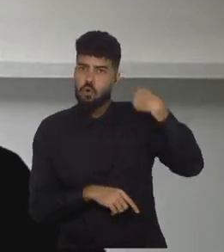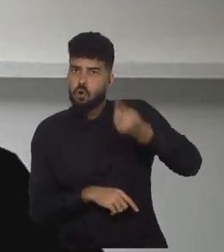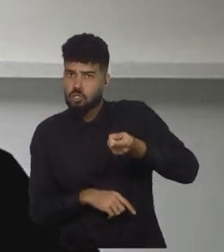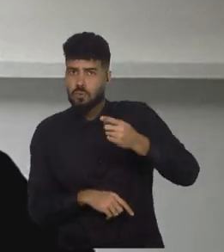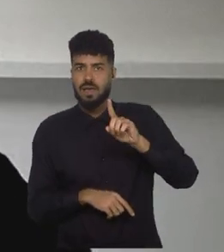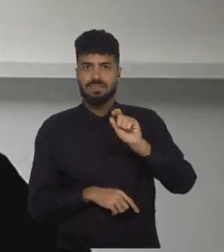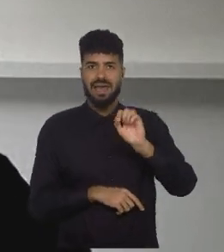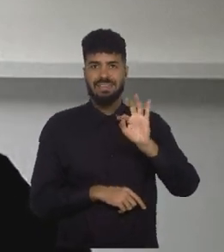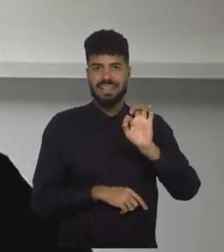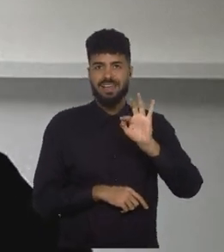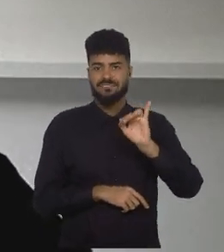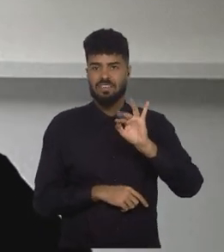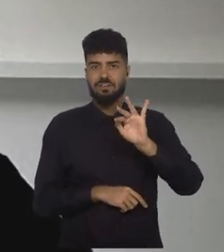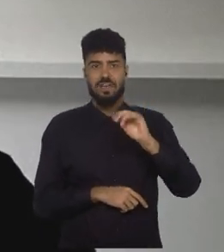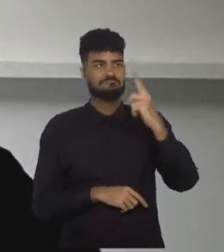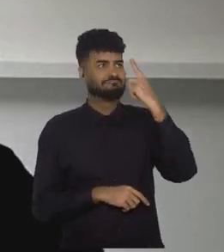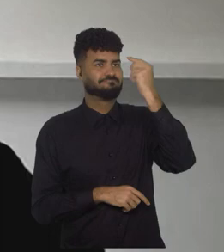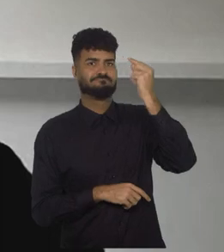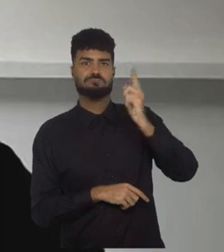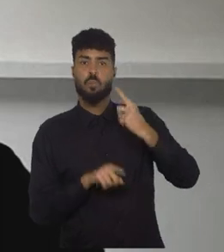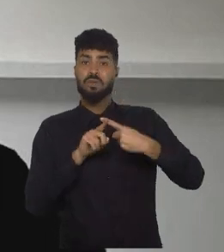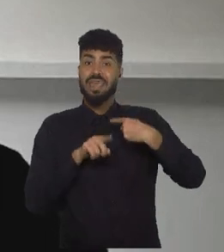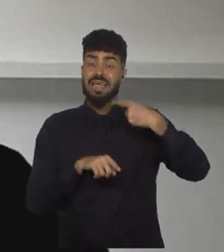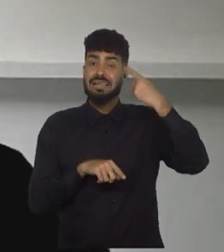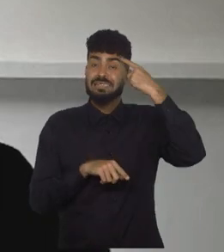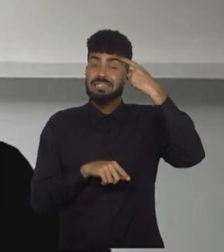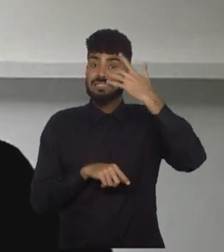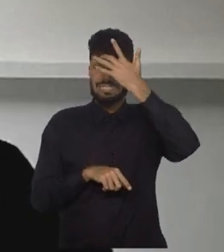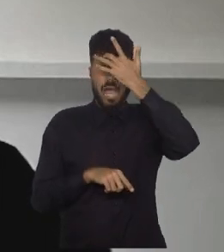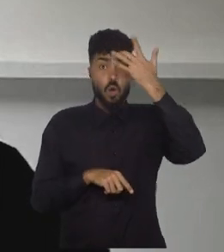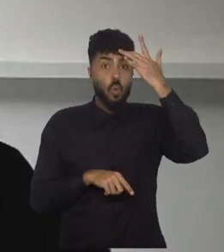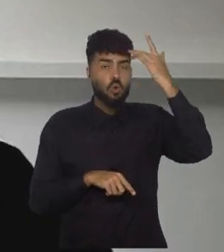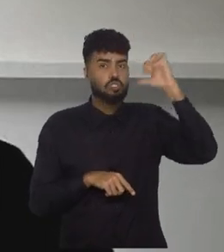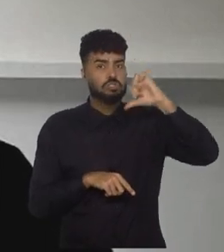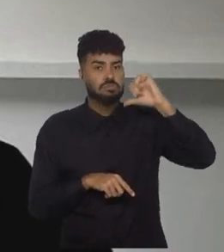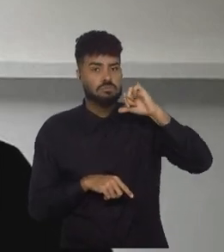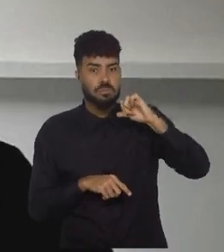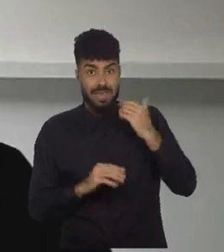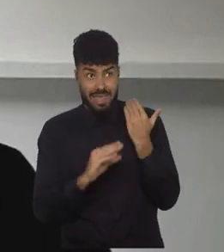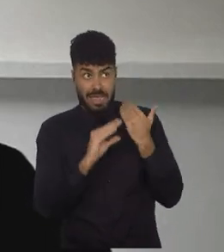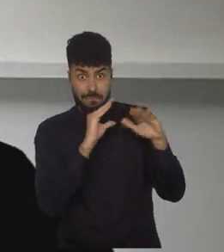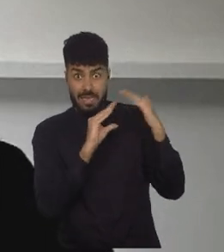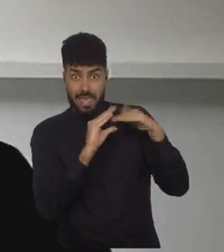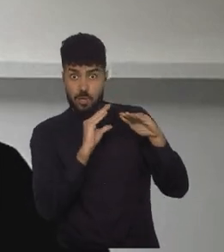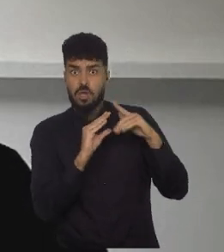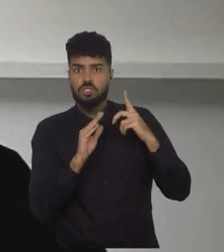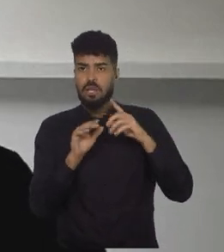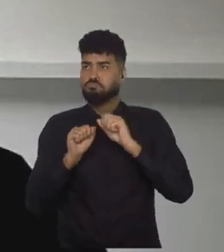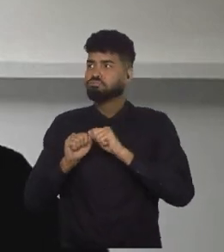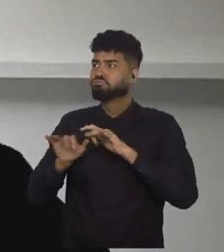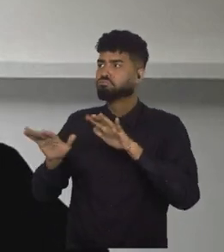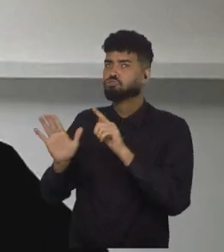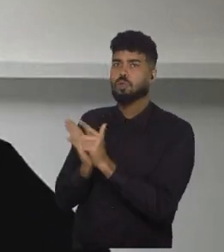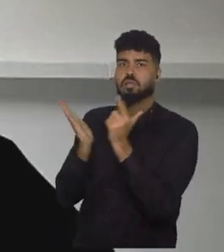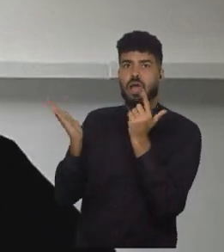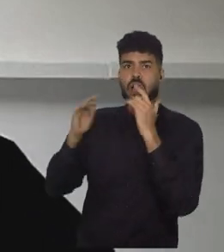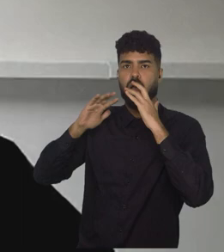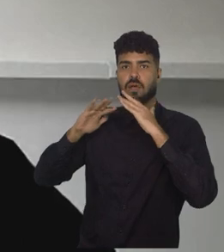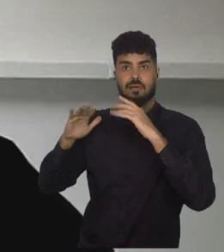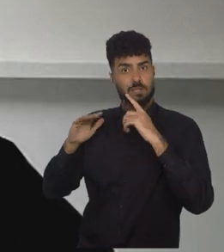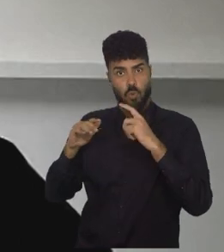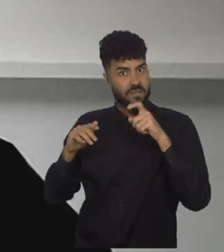data FIFA por questões de saúde mental. Esses e-mails não deveriam ter sido vazados, né? Mas foram.